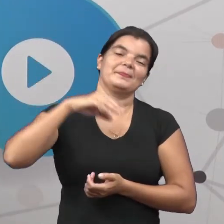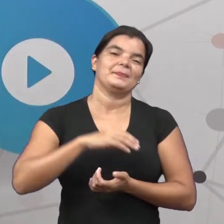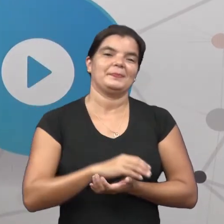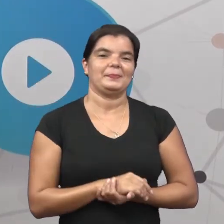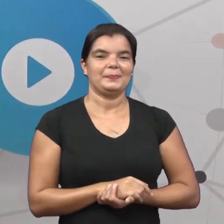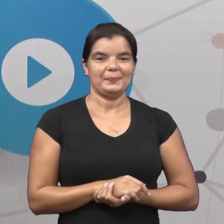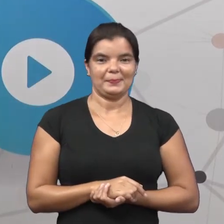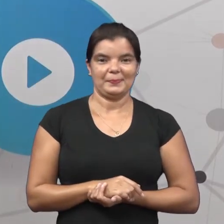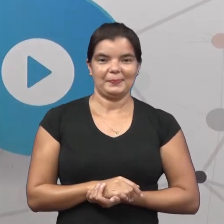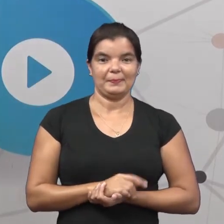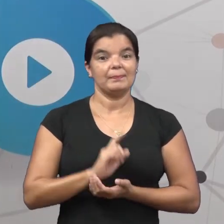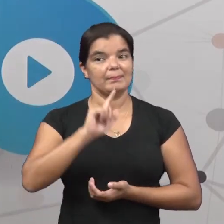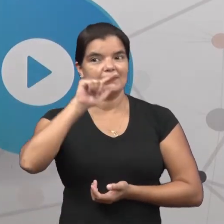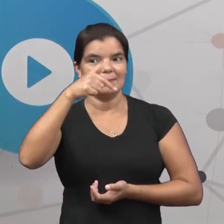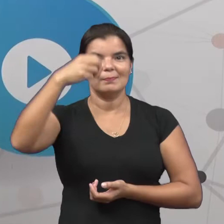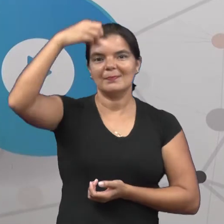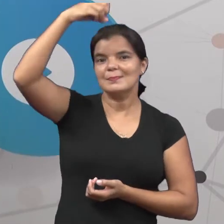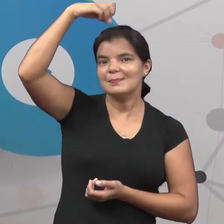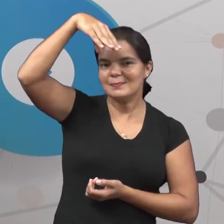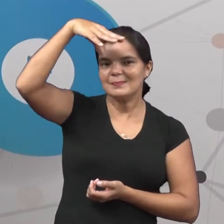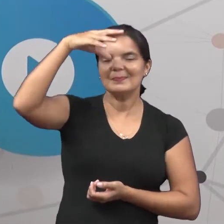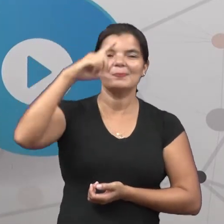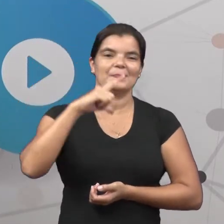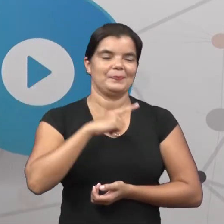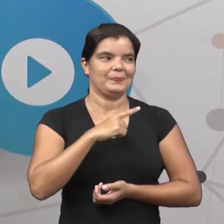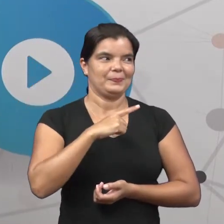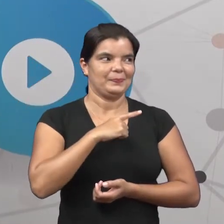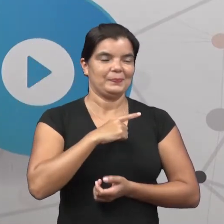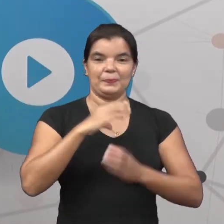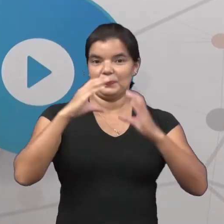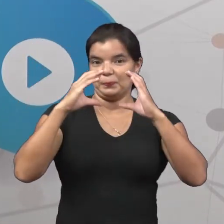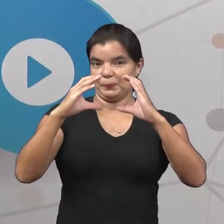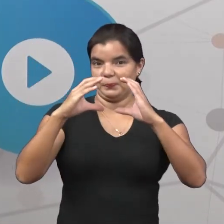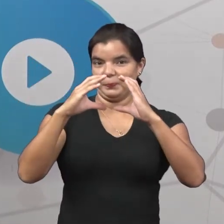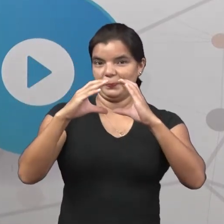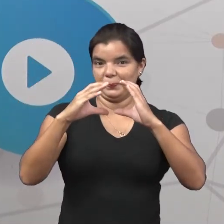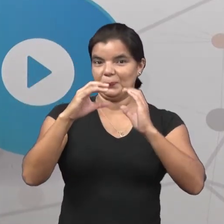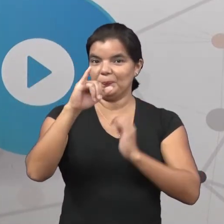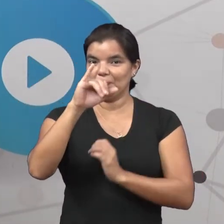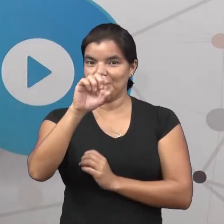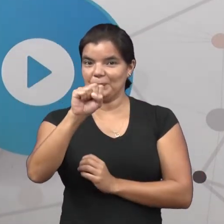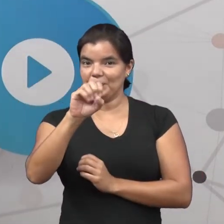Além da lâmpada, uma bola de isopor.